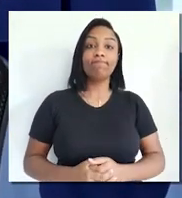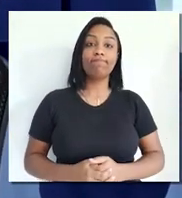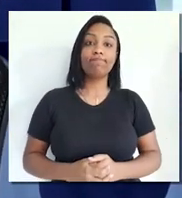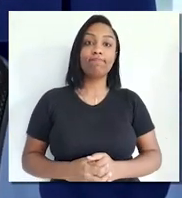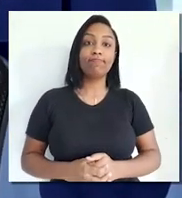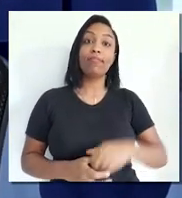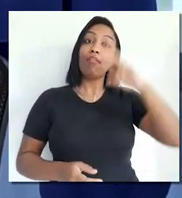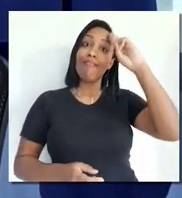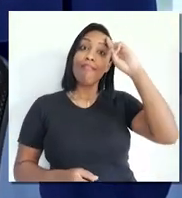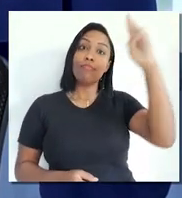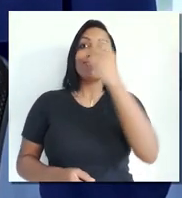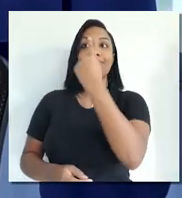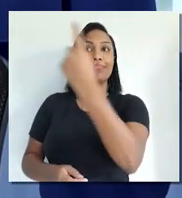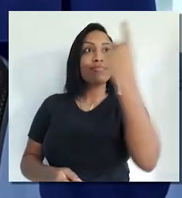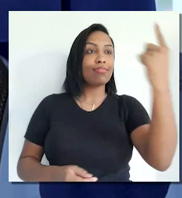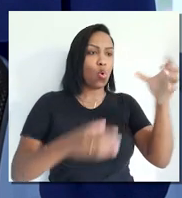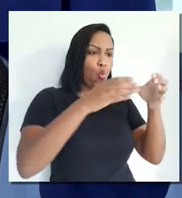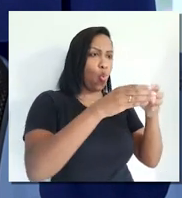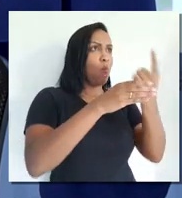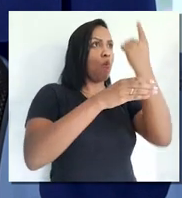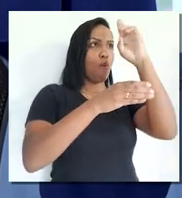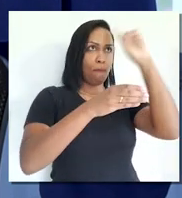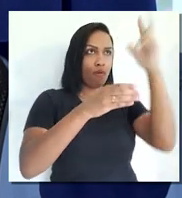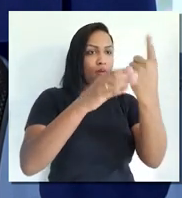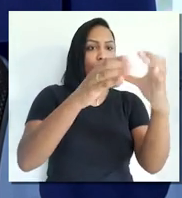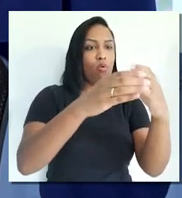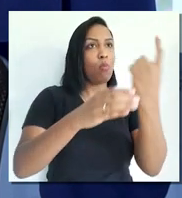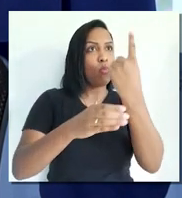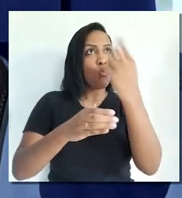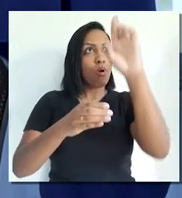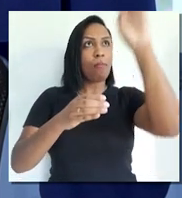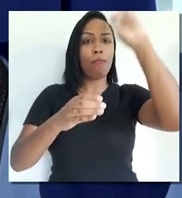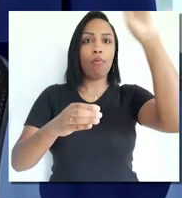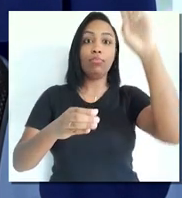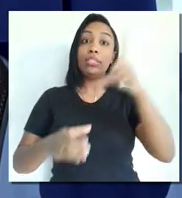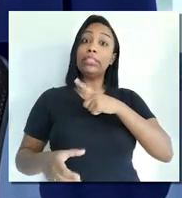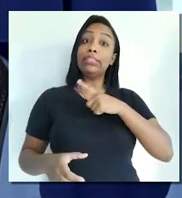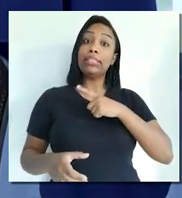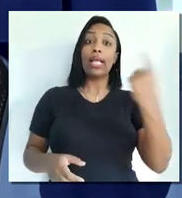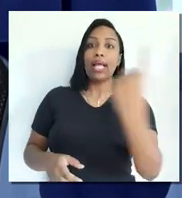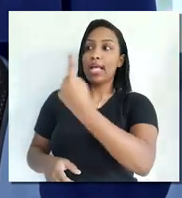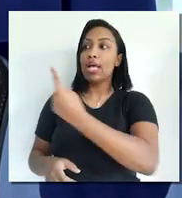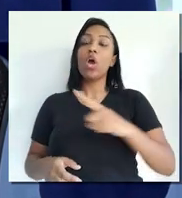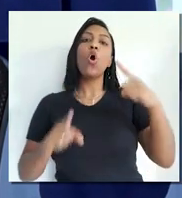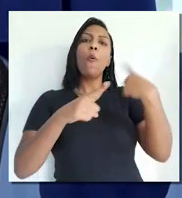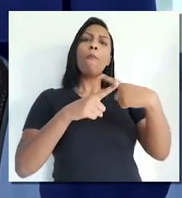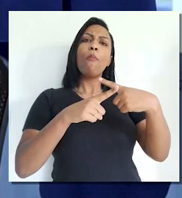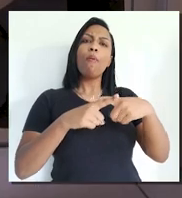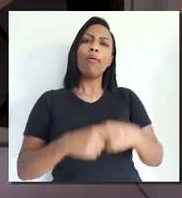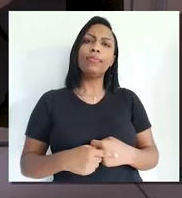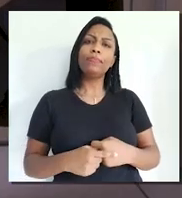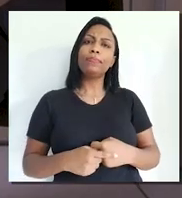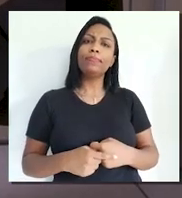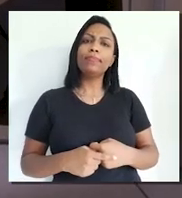A responsabilidade de cada ramo ter um representante na área de segurança funcional. Membro. Por que membro? Porque é alguém da casa.